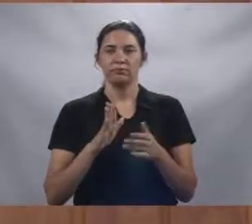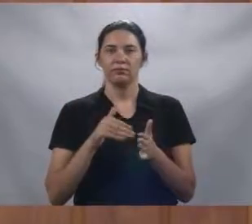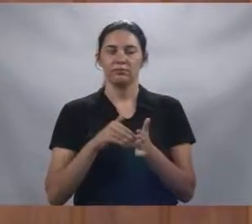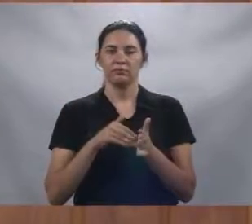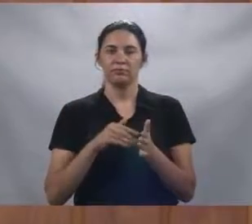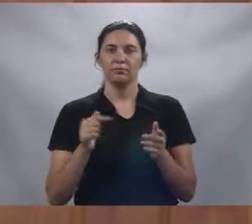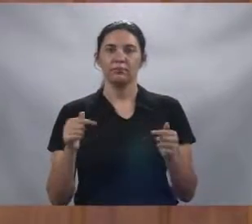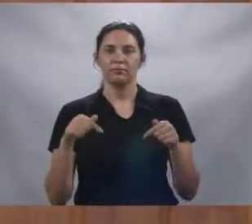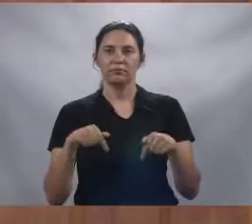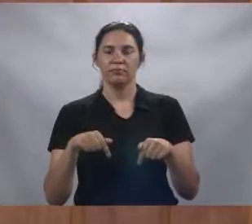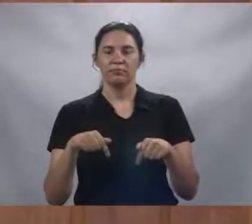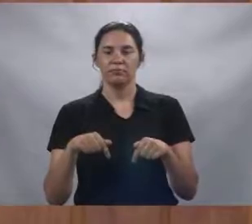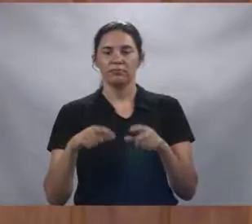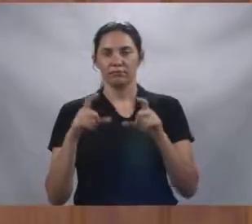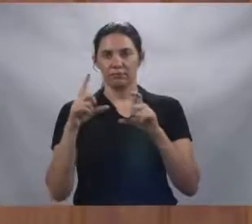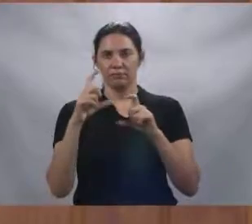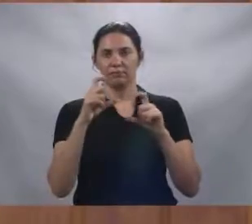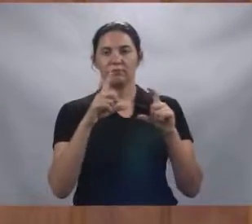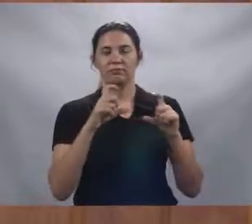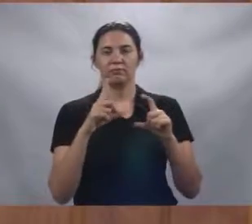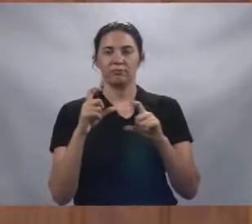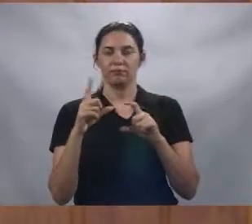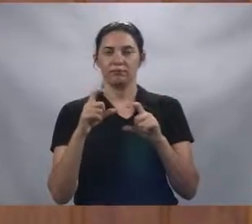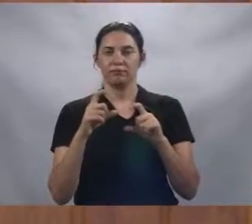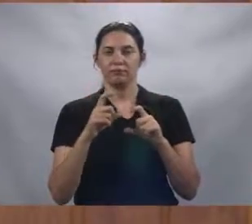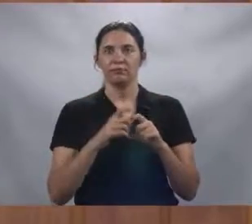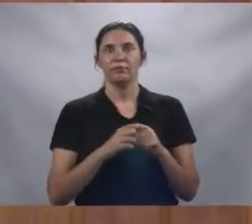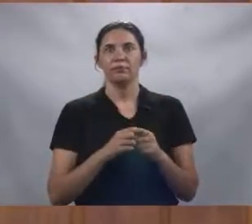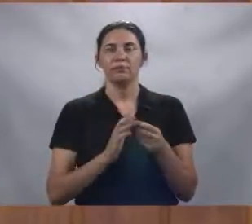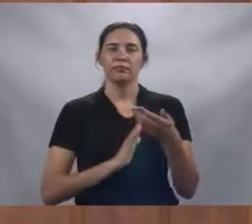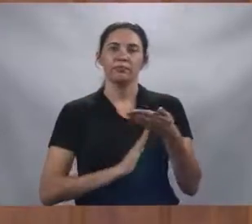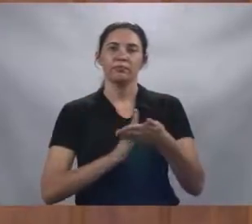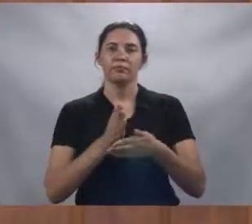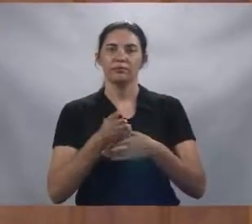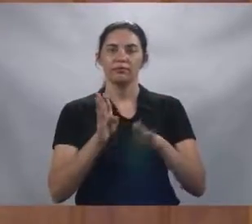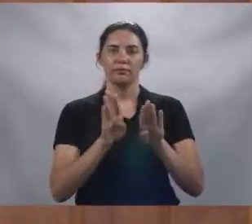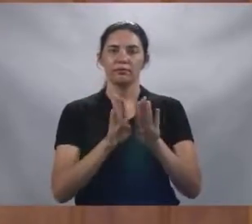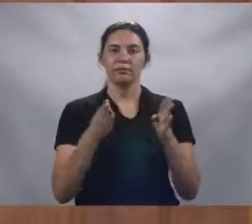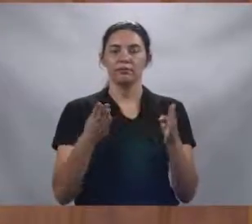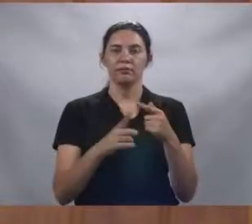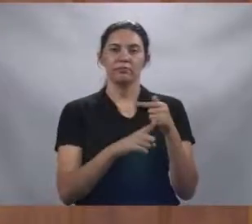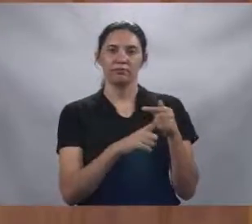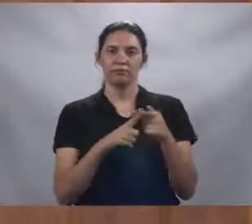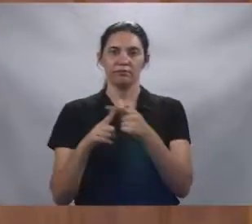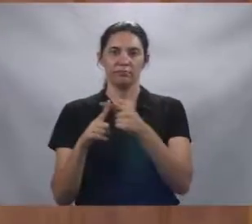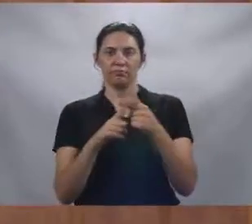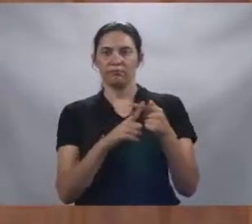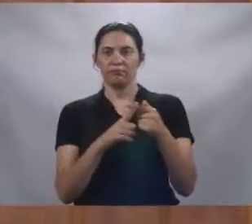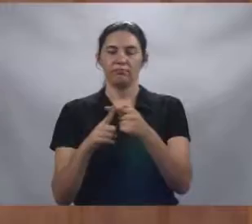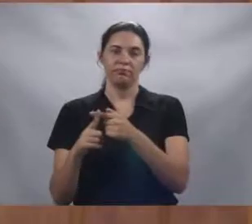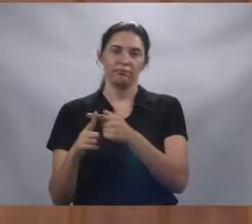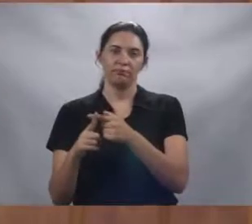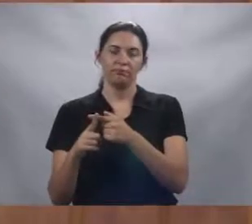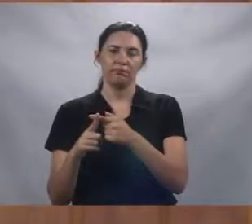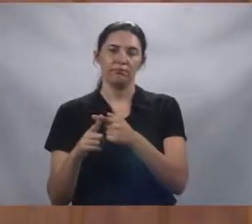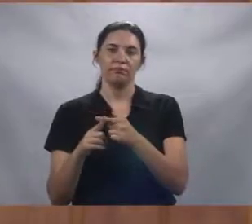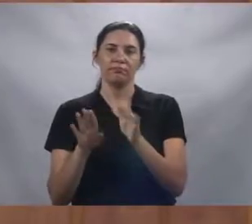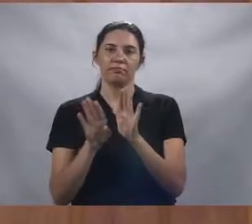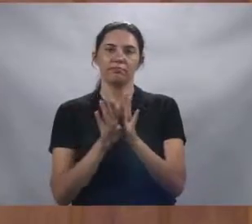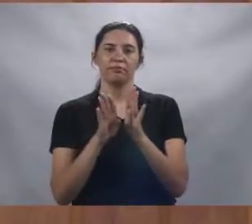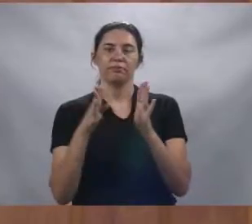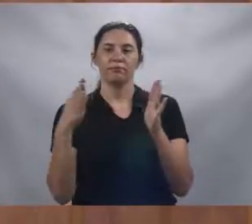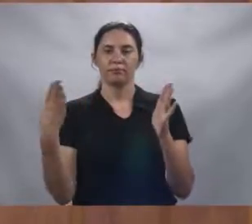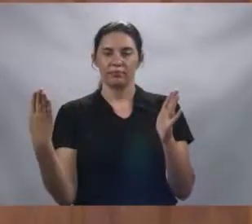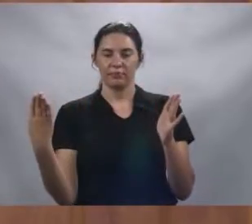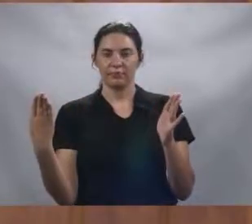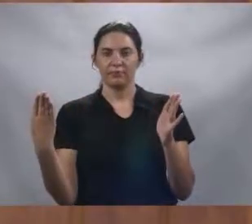umas fotos aqui da entrada do cemitério, da porta lá